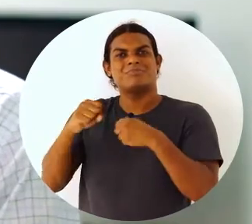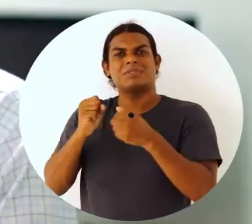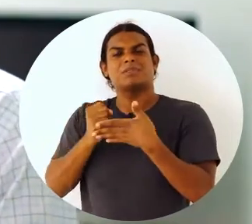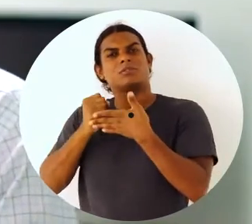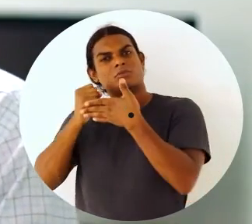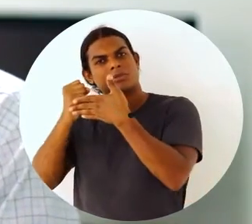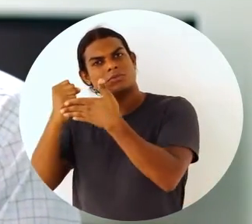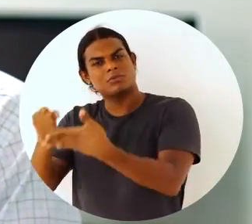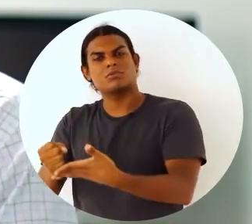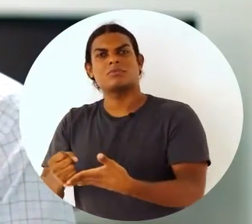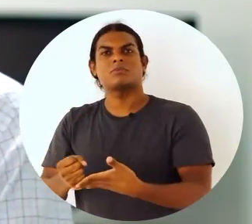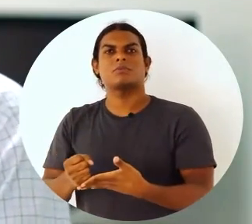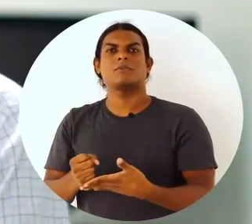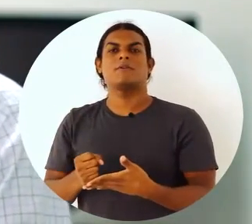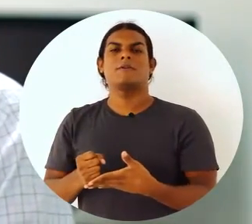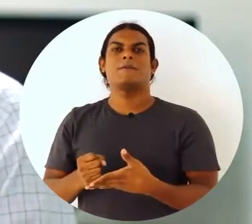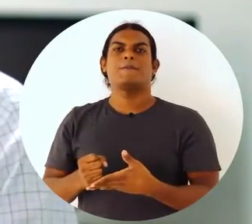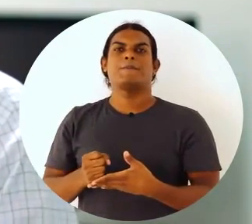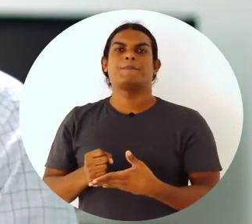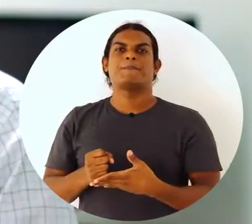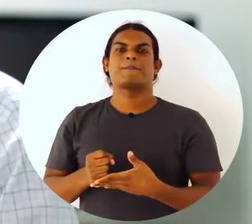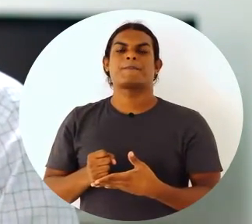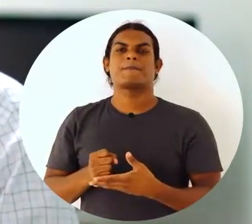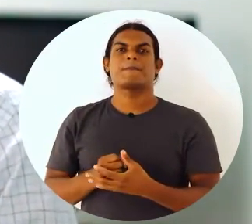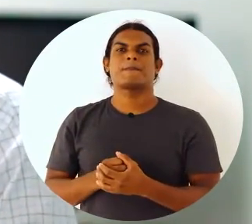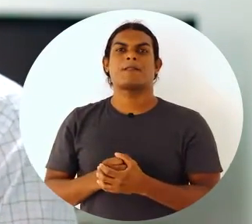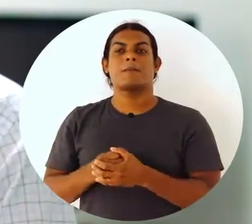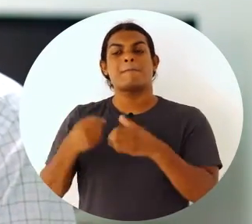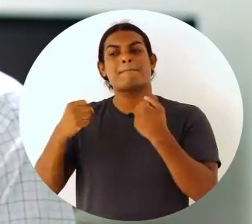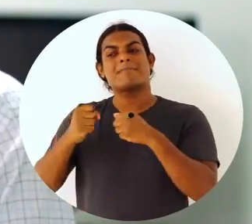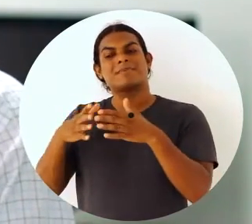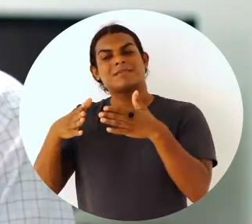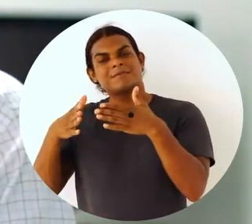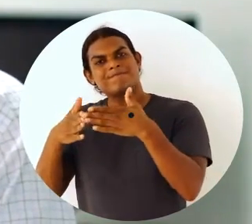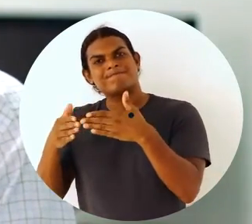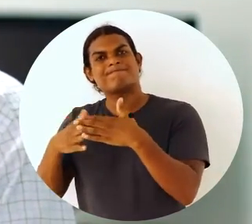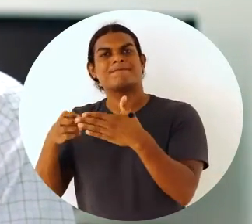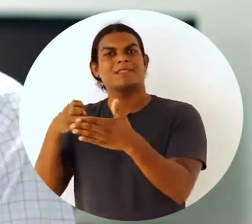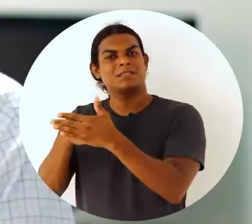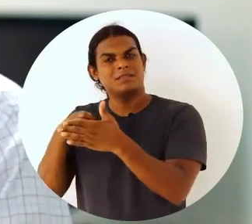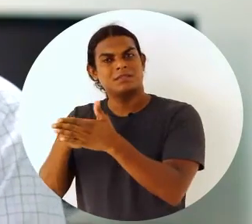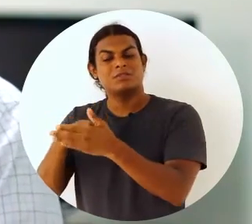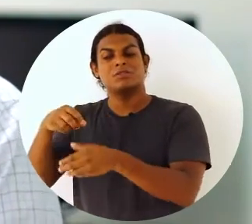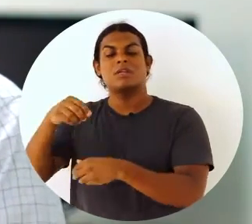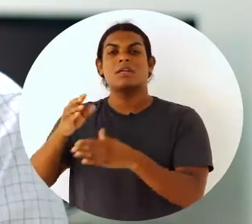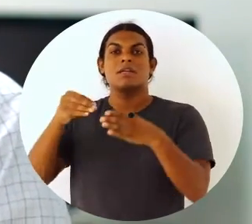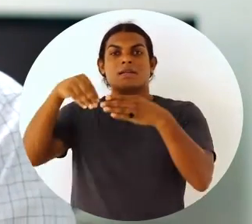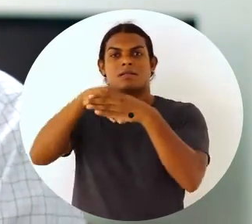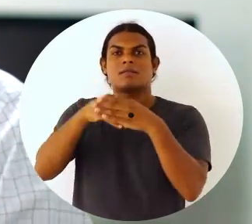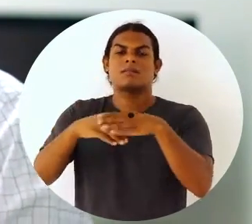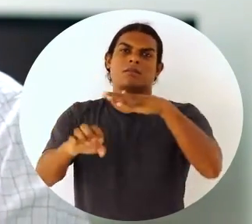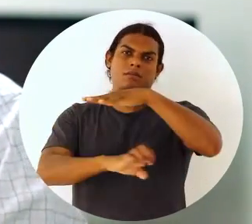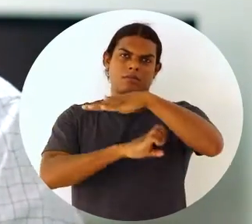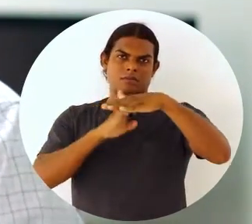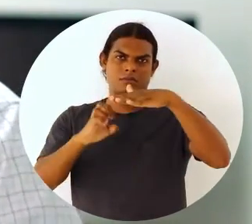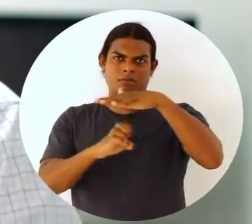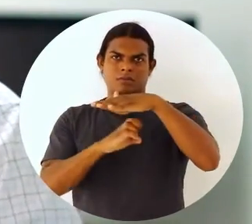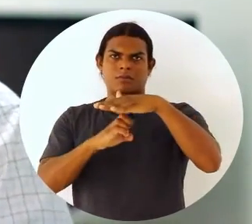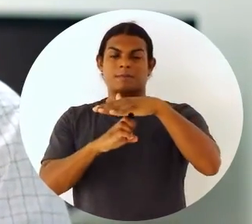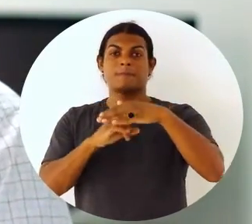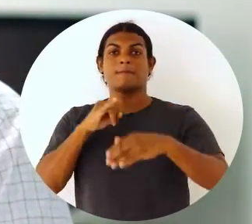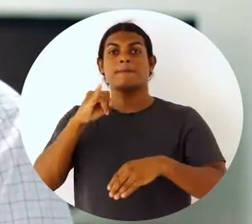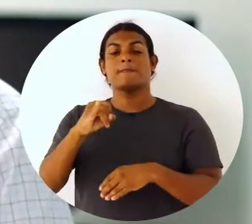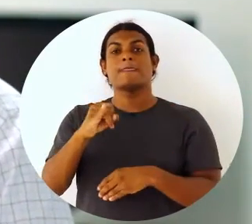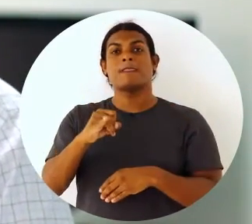apoio, ou um ser que precisa ser mais cobrado dentro do processo de trabalho, se o indivíduo